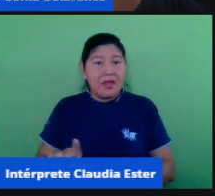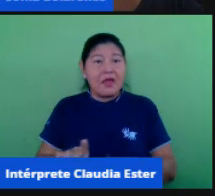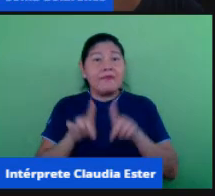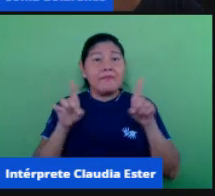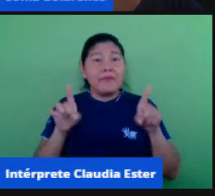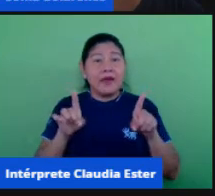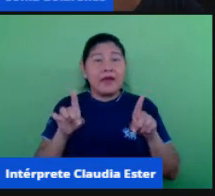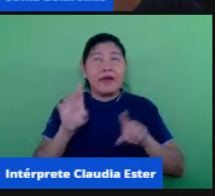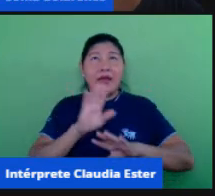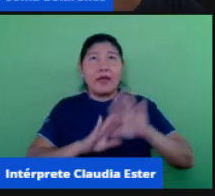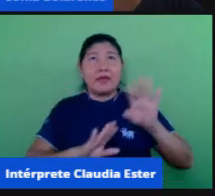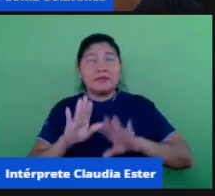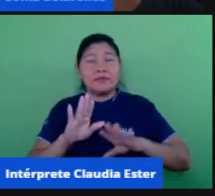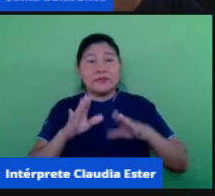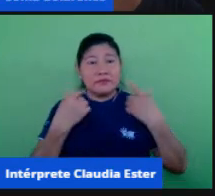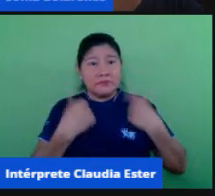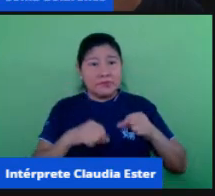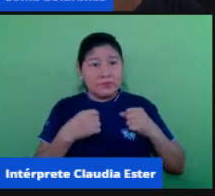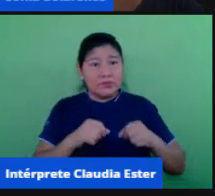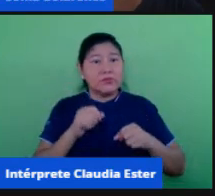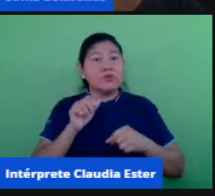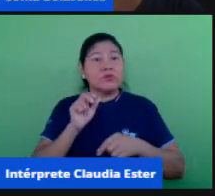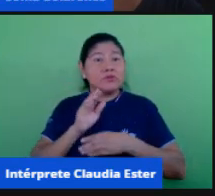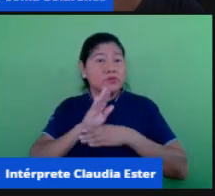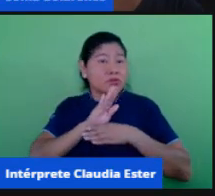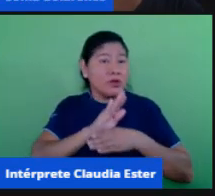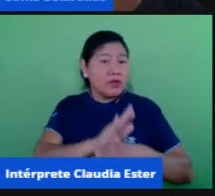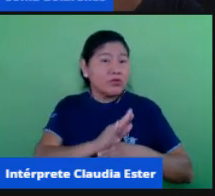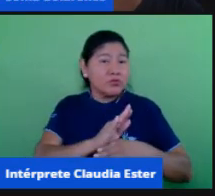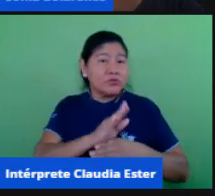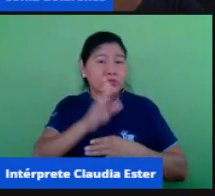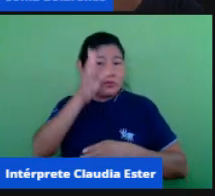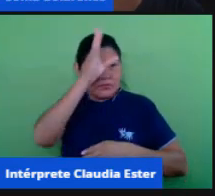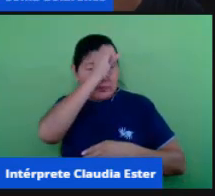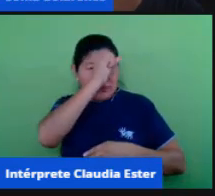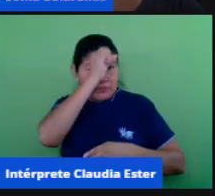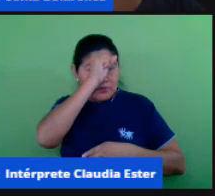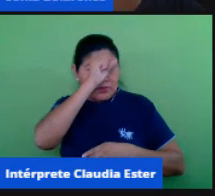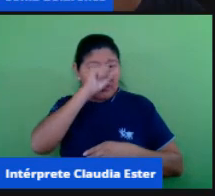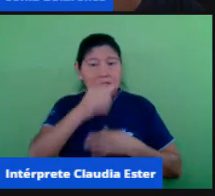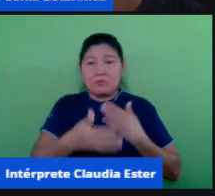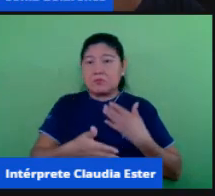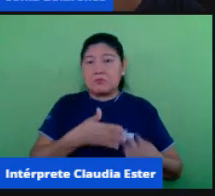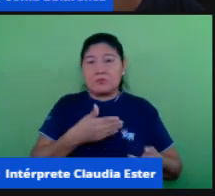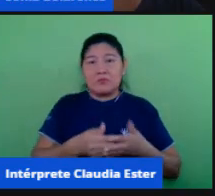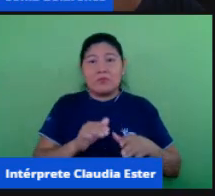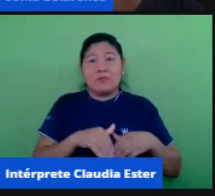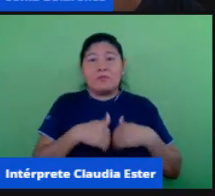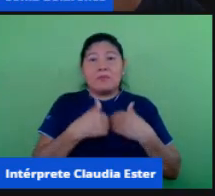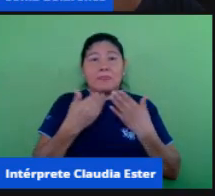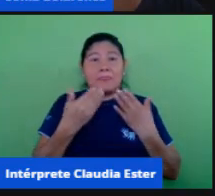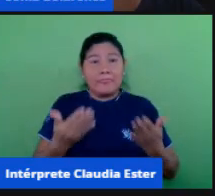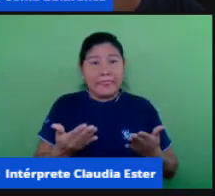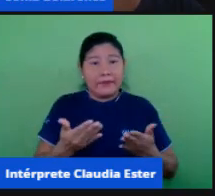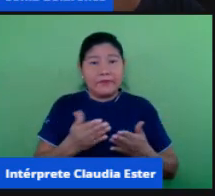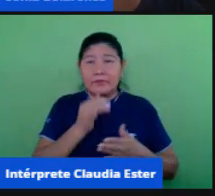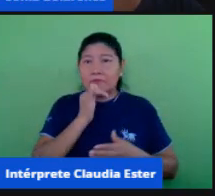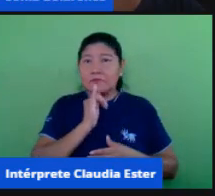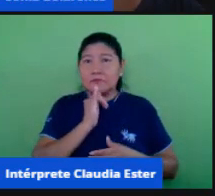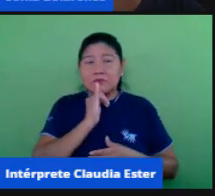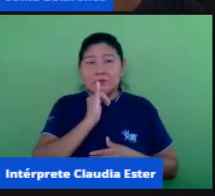também especificidade de aprendizagem porque independente de qual seja o nosso